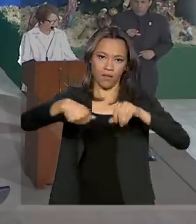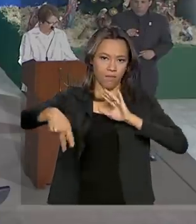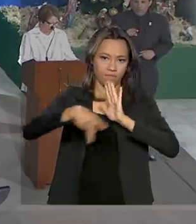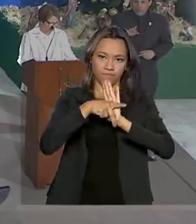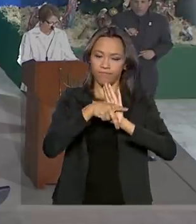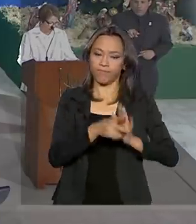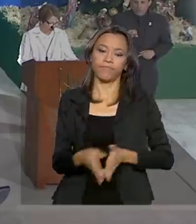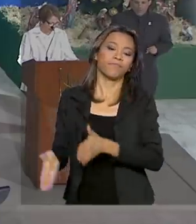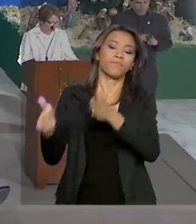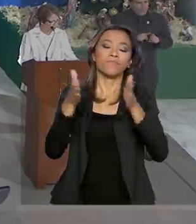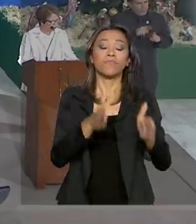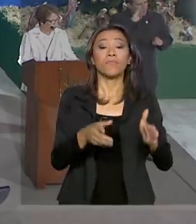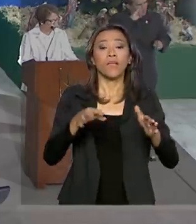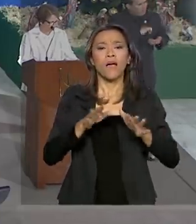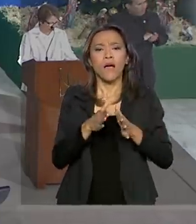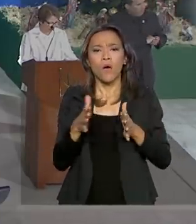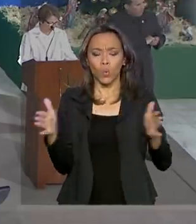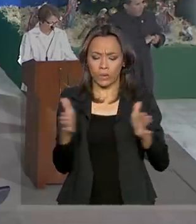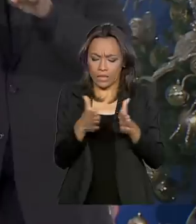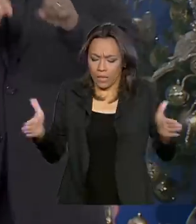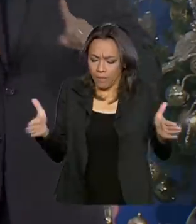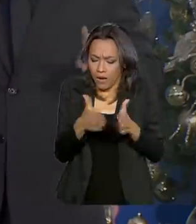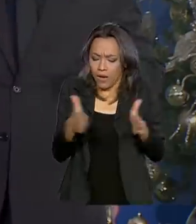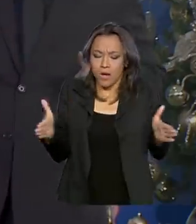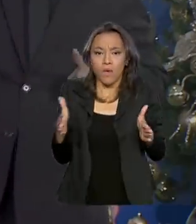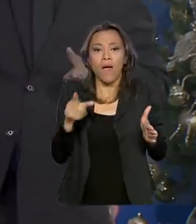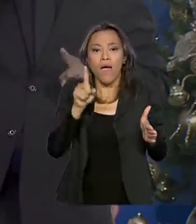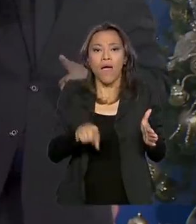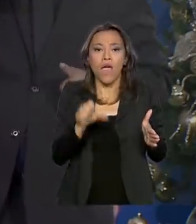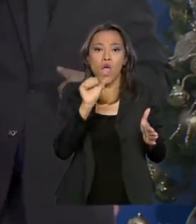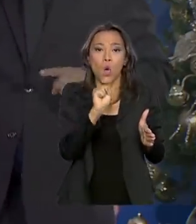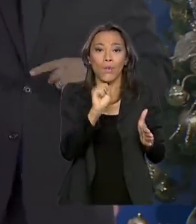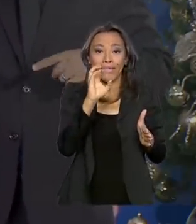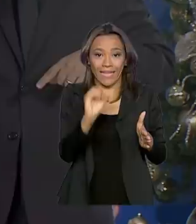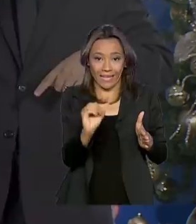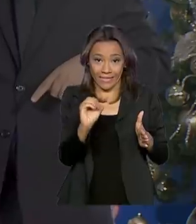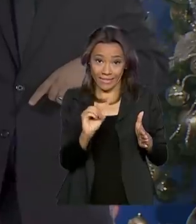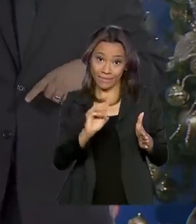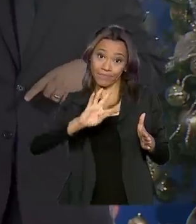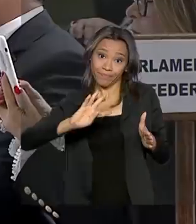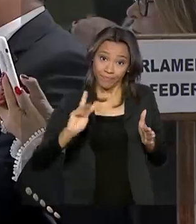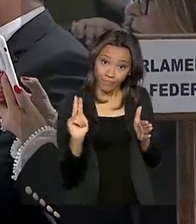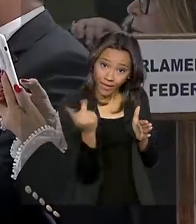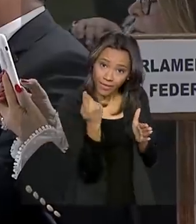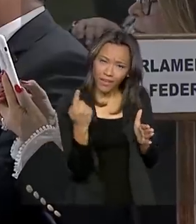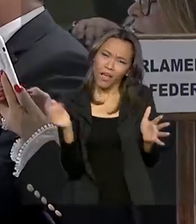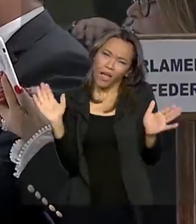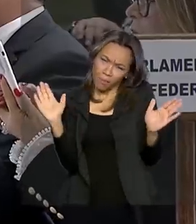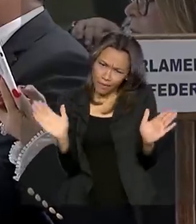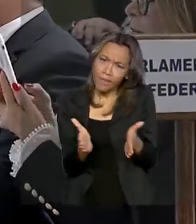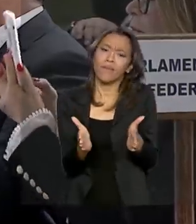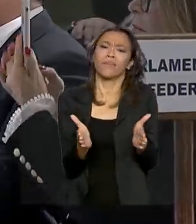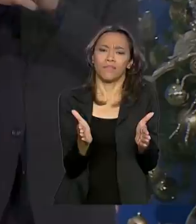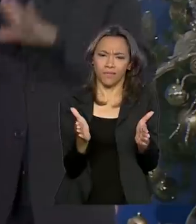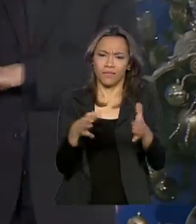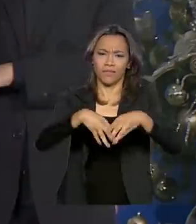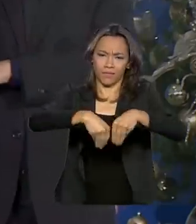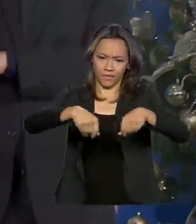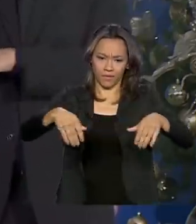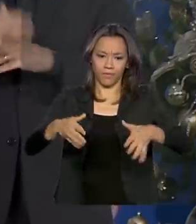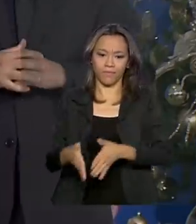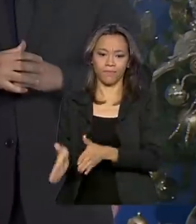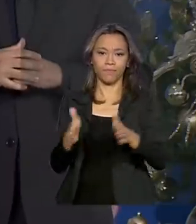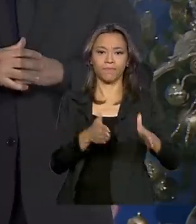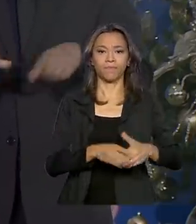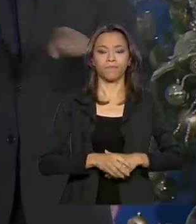média dos terrenos a serem regularizados é de 80 hectares, consideradas pequenas propriedades. Com o